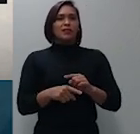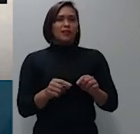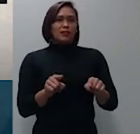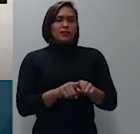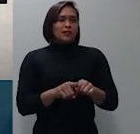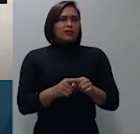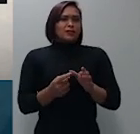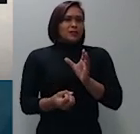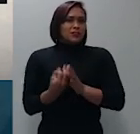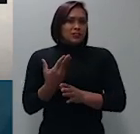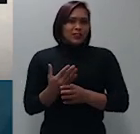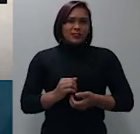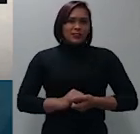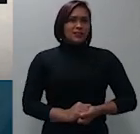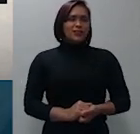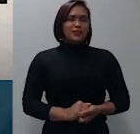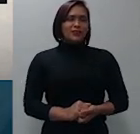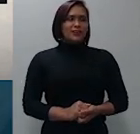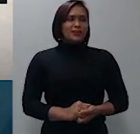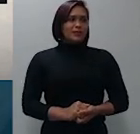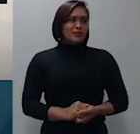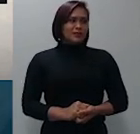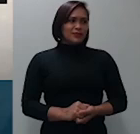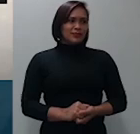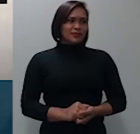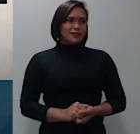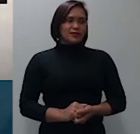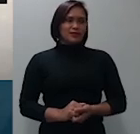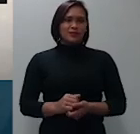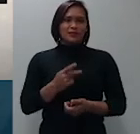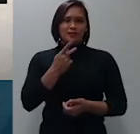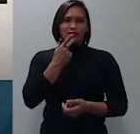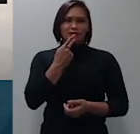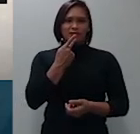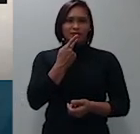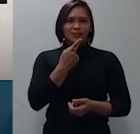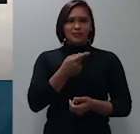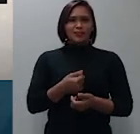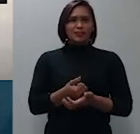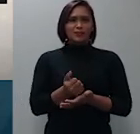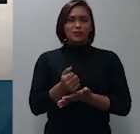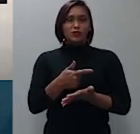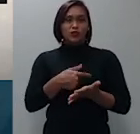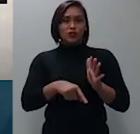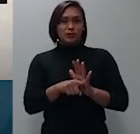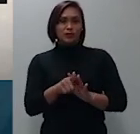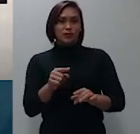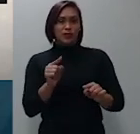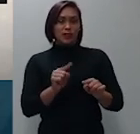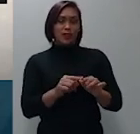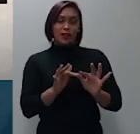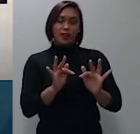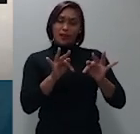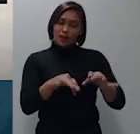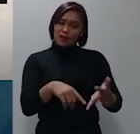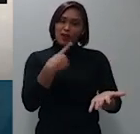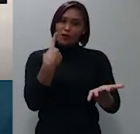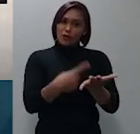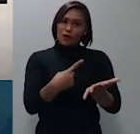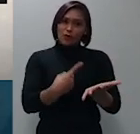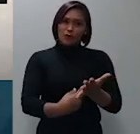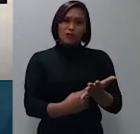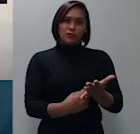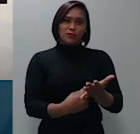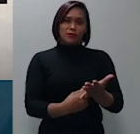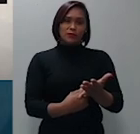-material estabelecida entre as partes ou conforme exigência legal. confira-se o importante precedente que está citado